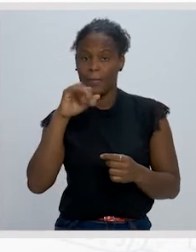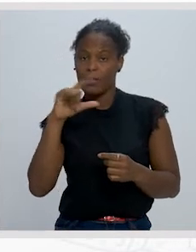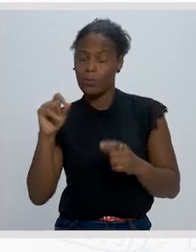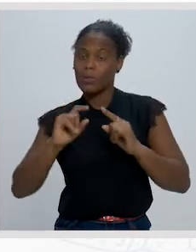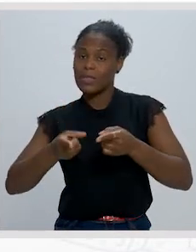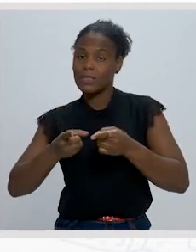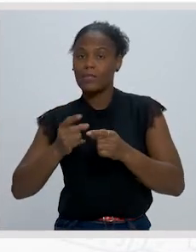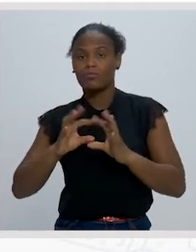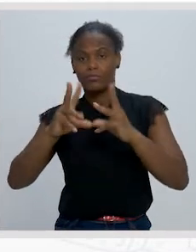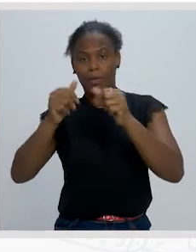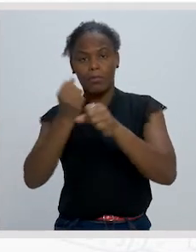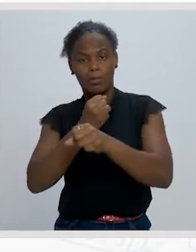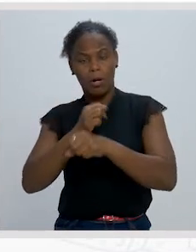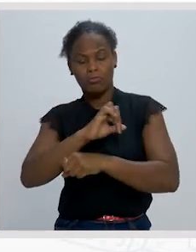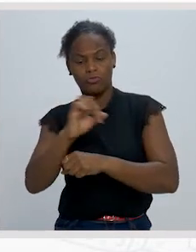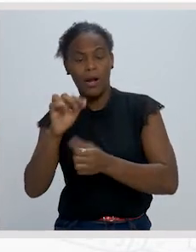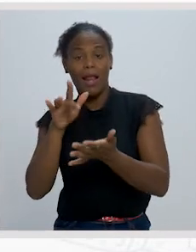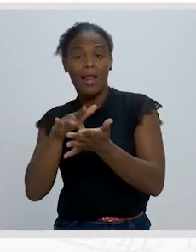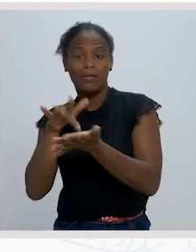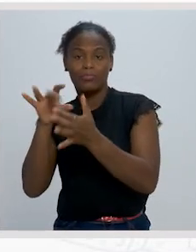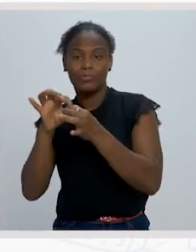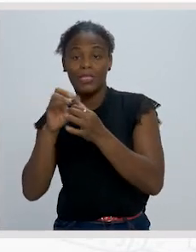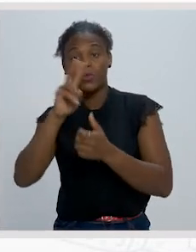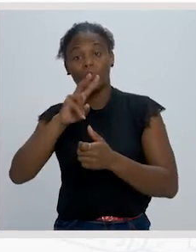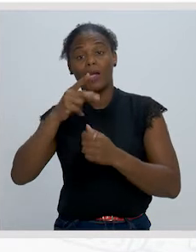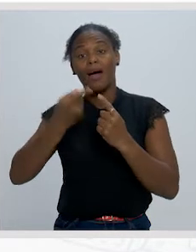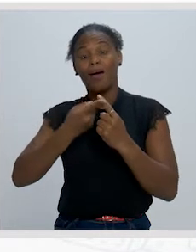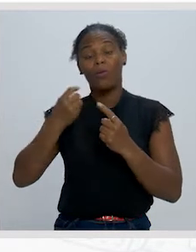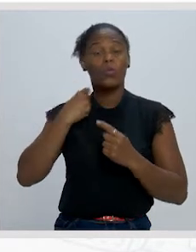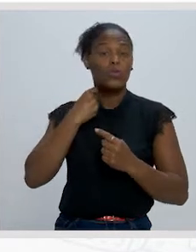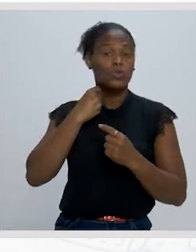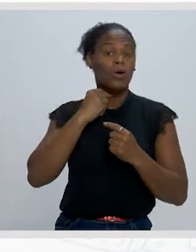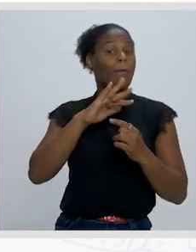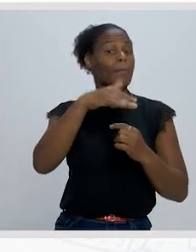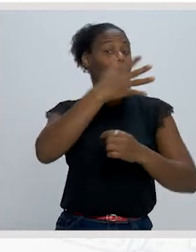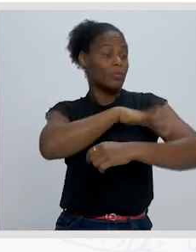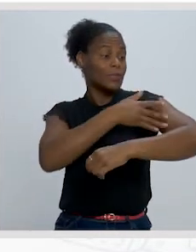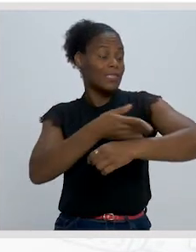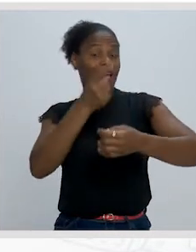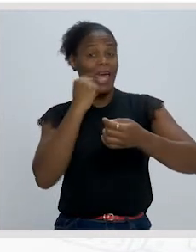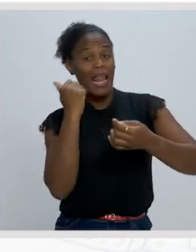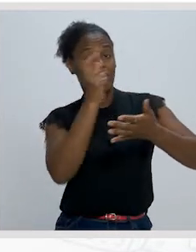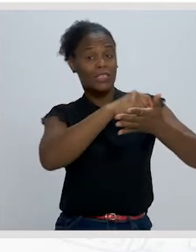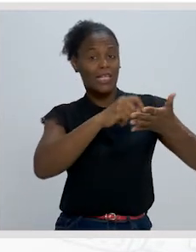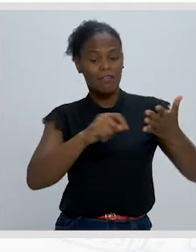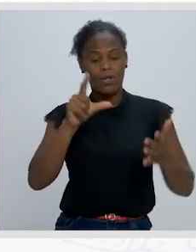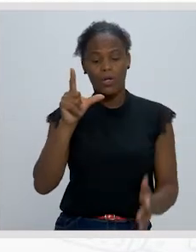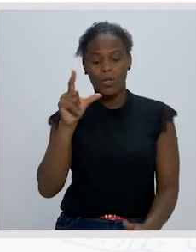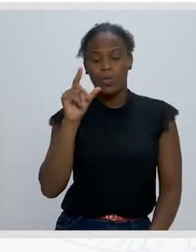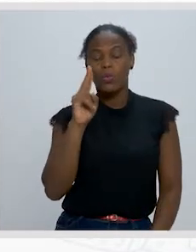carreira literária. Foi no segundo ano o discurso que ele escreveu a sua primeira poesia conhecida, Lúbriga.